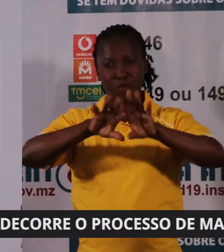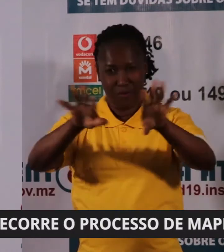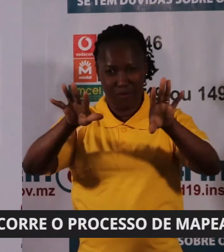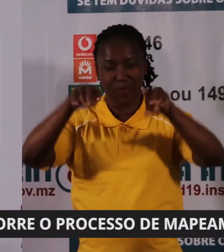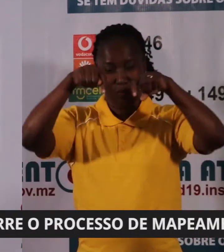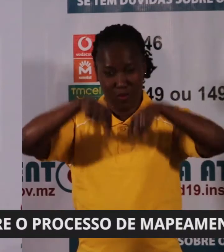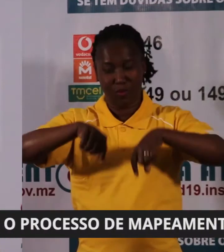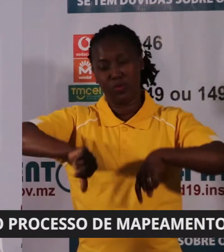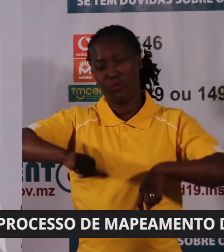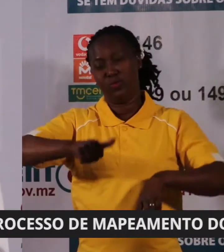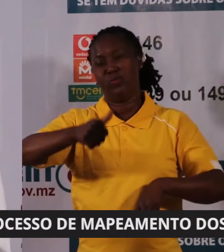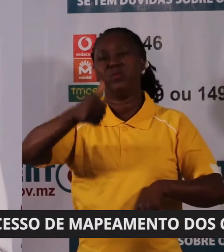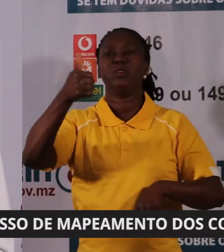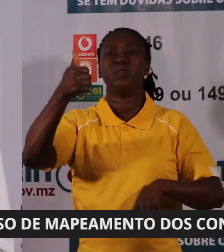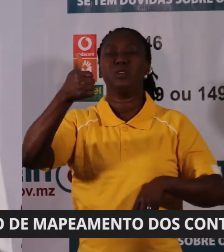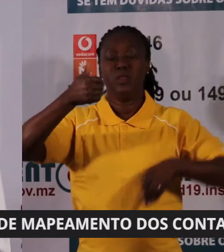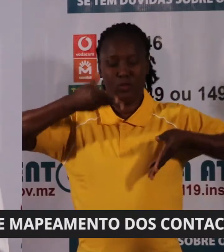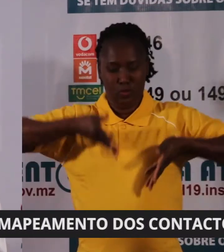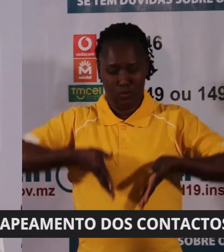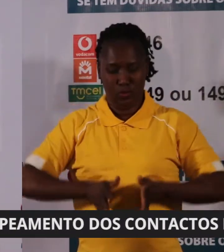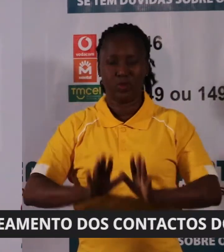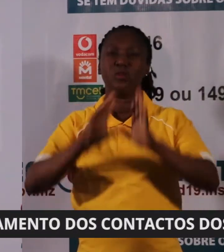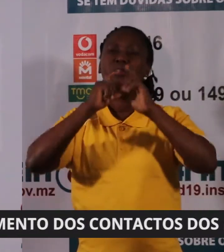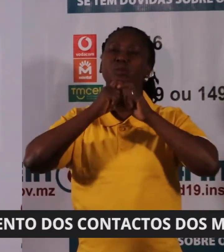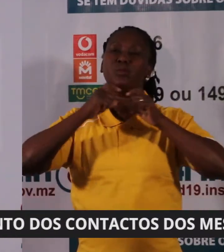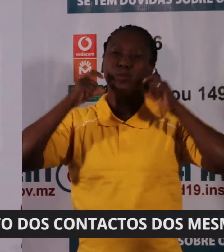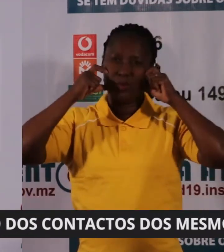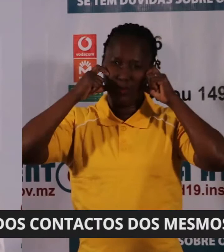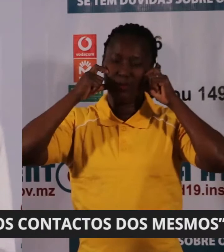recuperados são de nacionalidade moçambique.